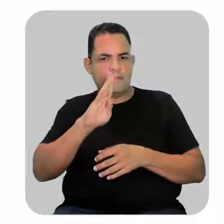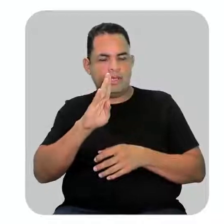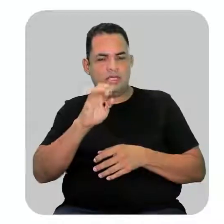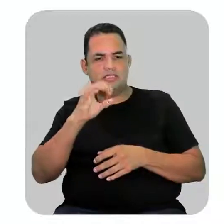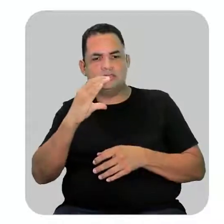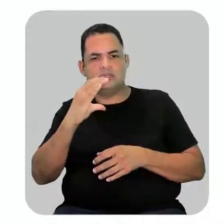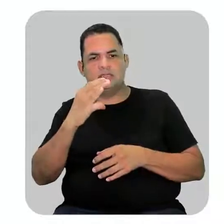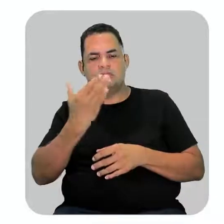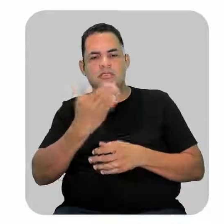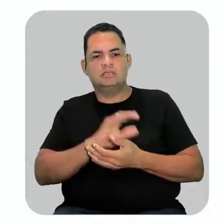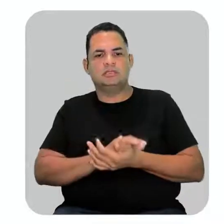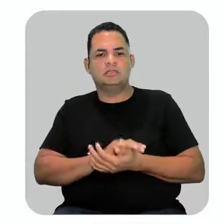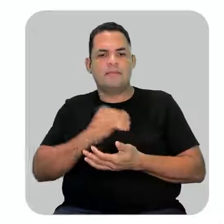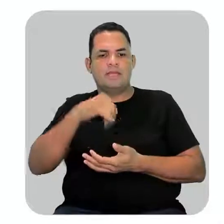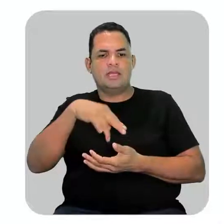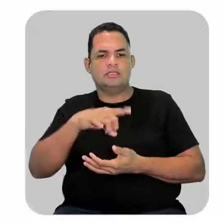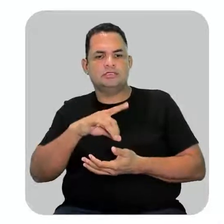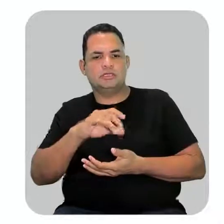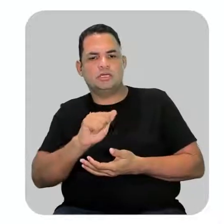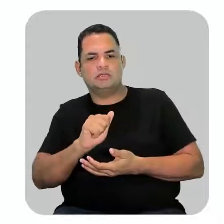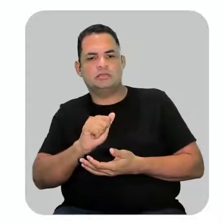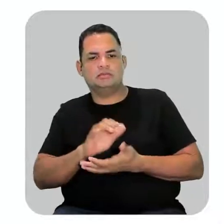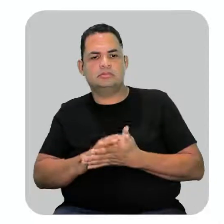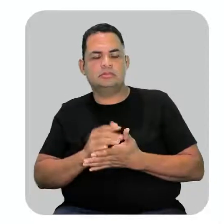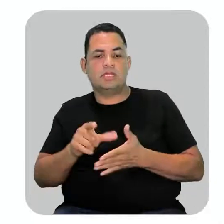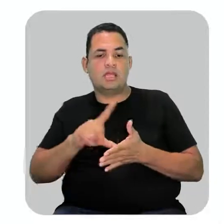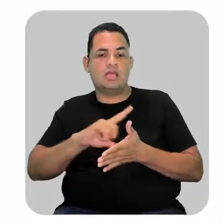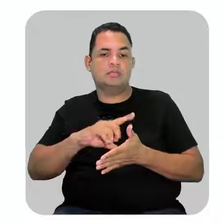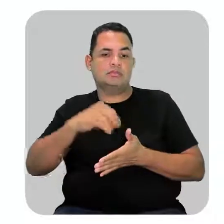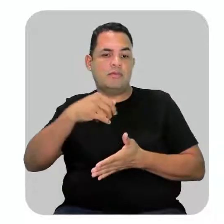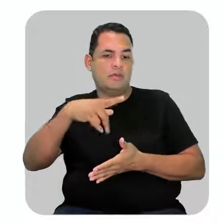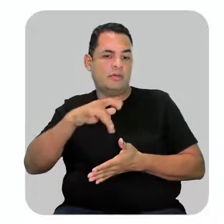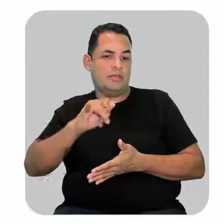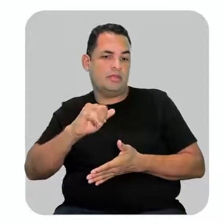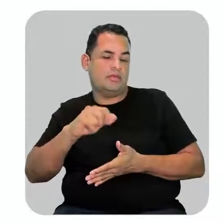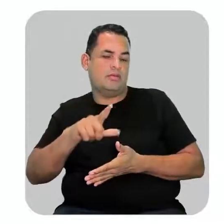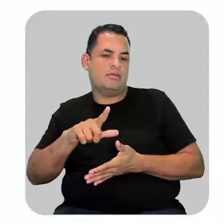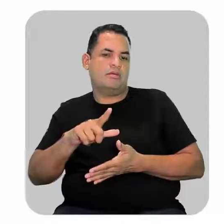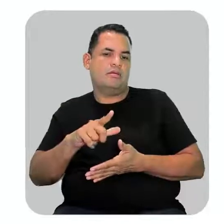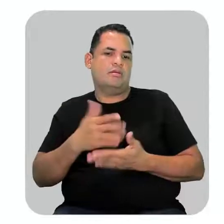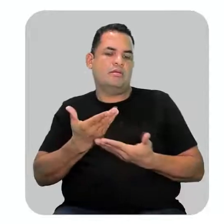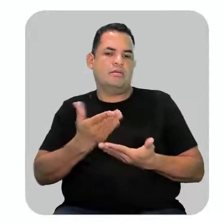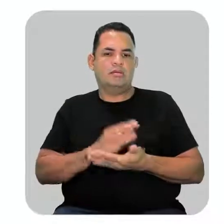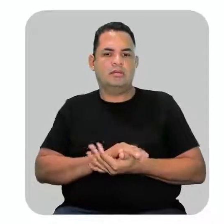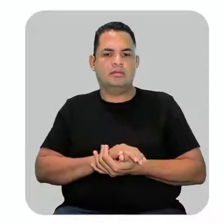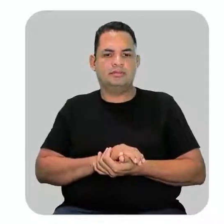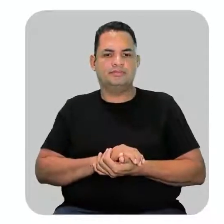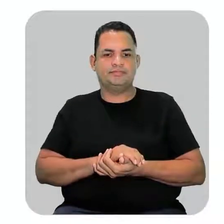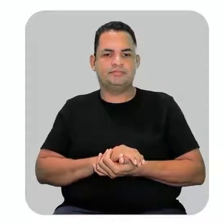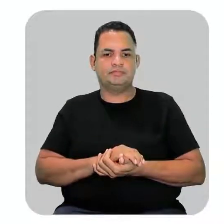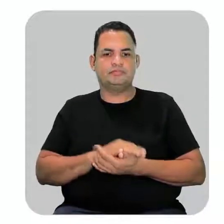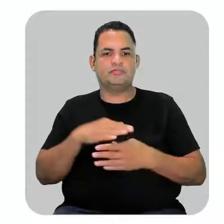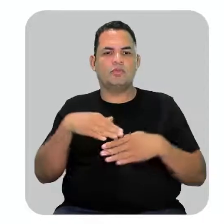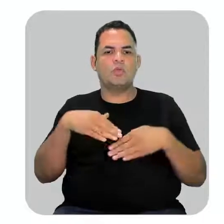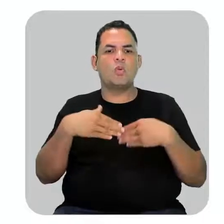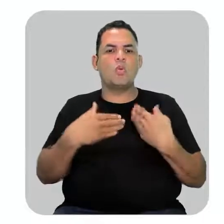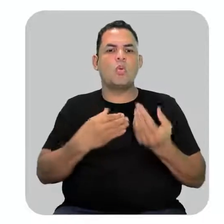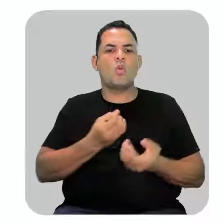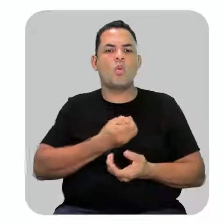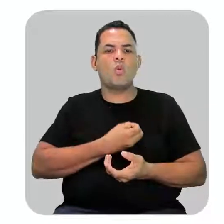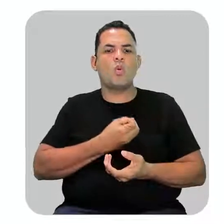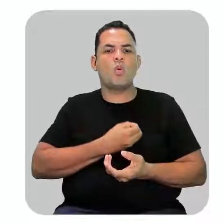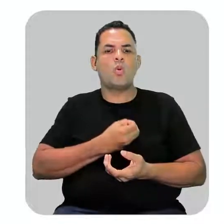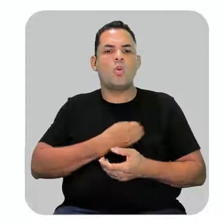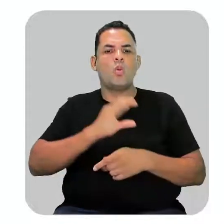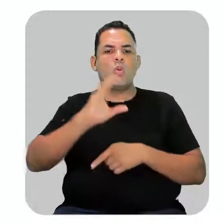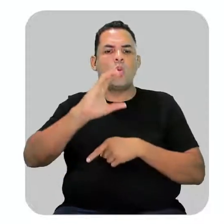metil começa com m vai vir antes do propil que já começa com a letra p então aqui qual é o número do carbono